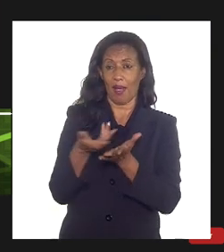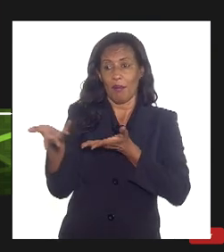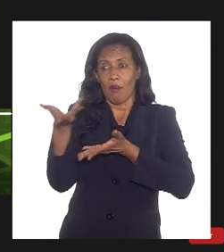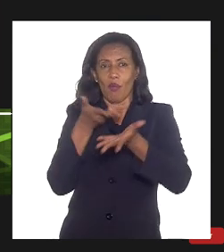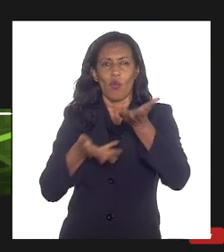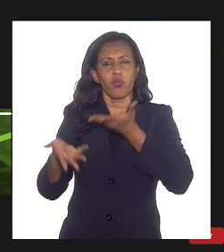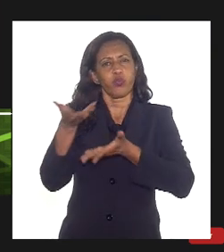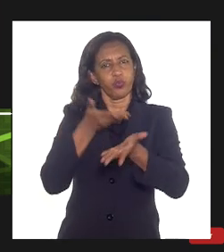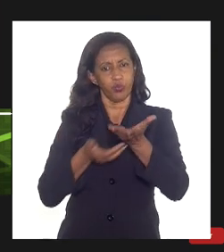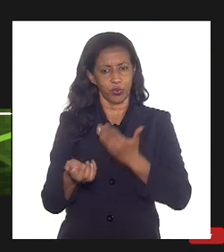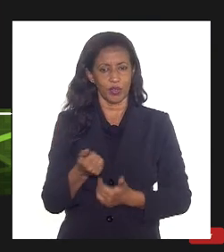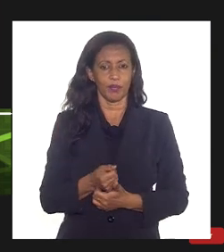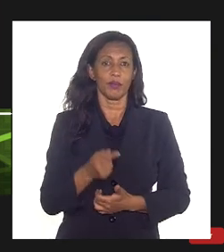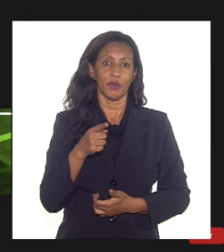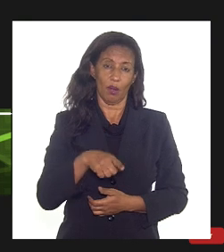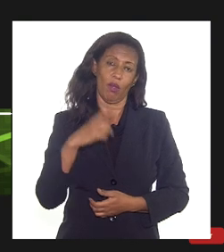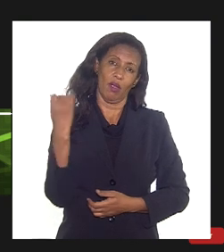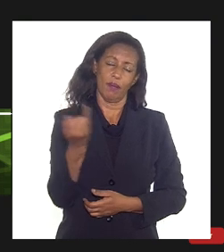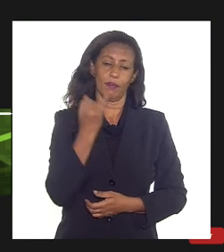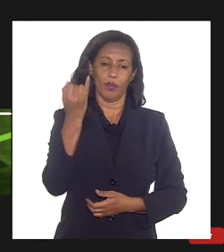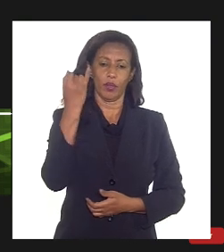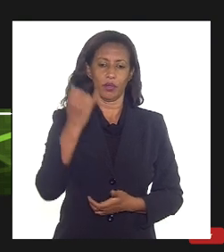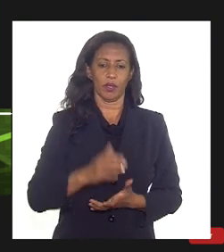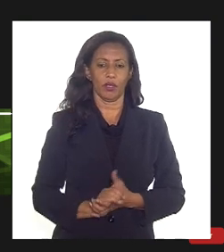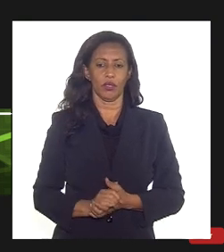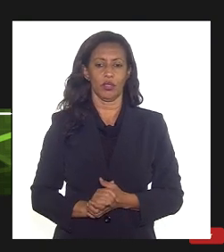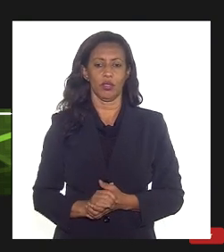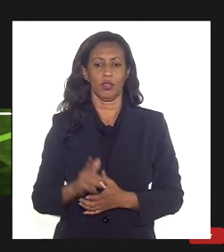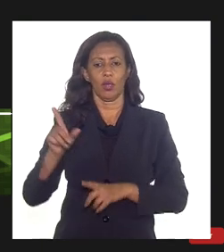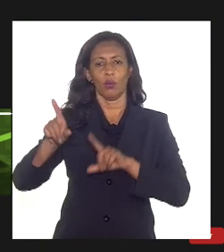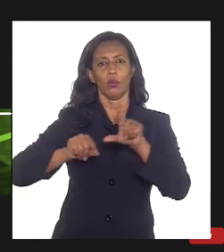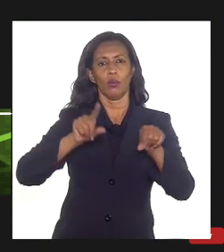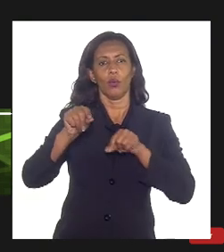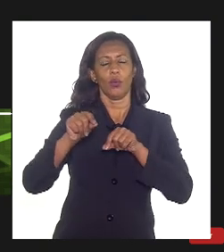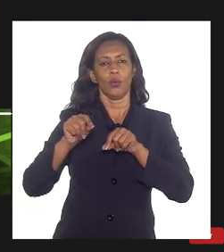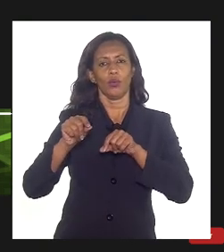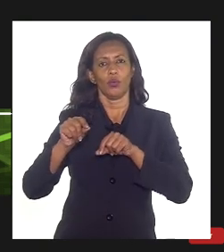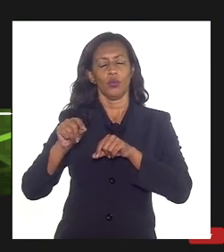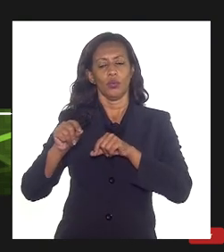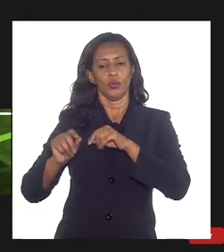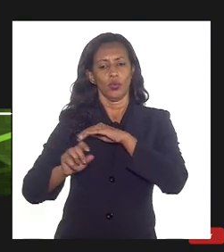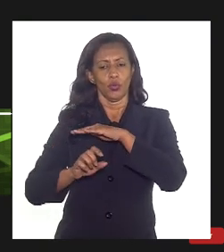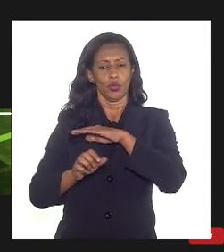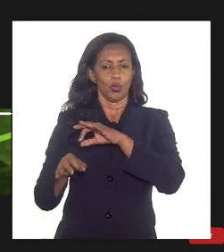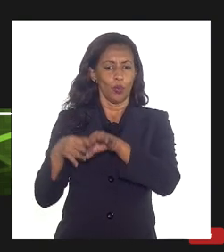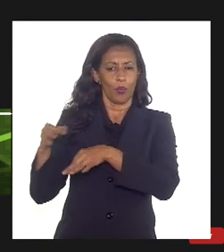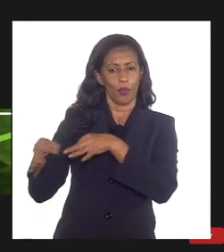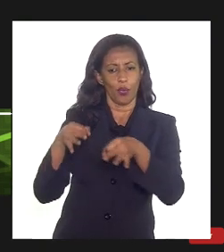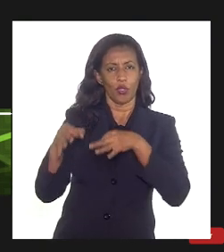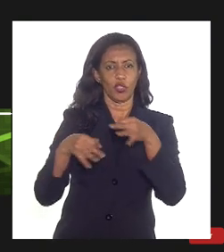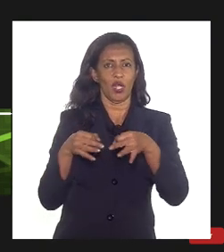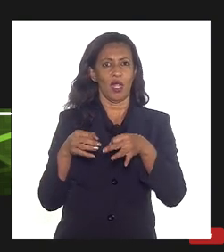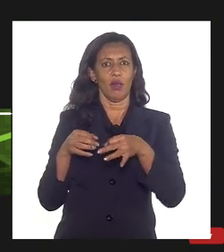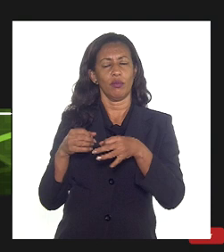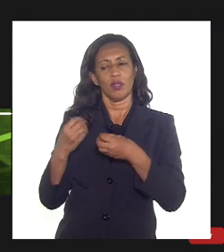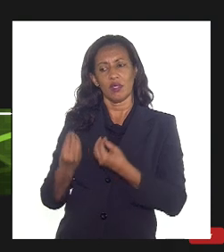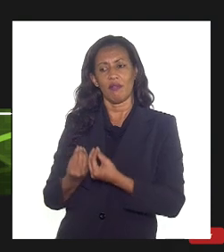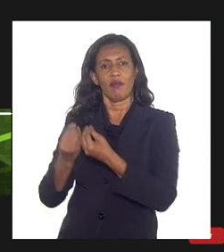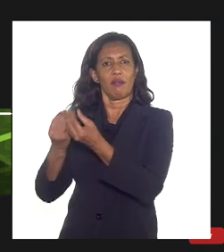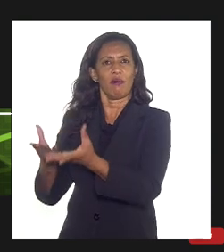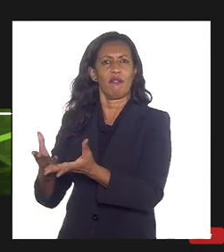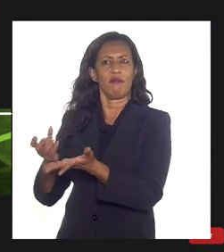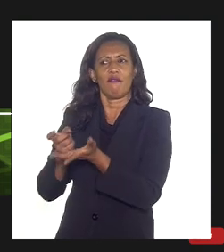governamental então esse é um ponto muito importante a seleção do projeto se a gente vai reinjetar mais gás menos gás se a vai